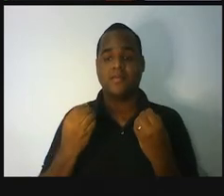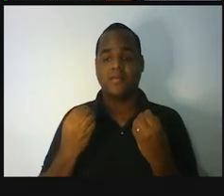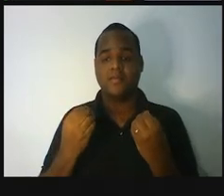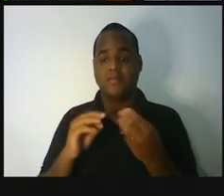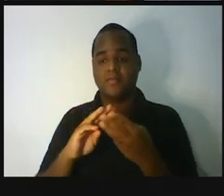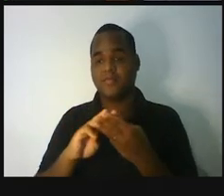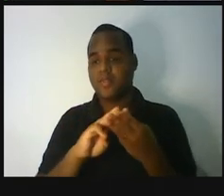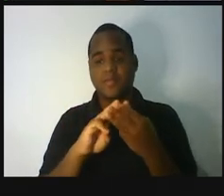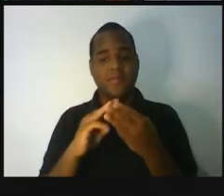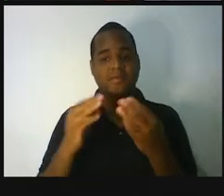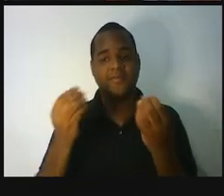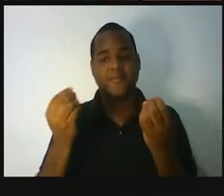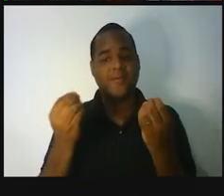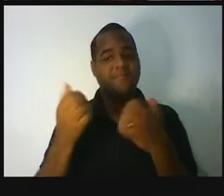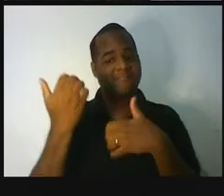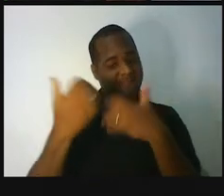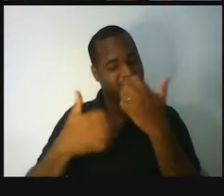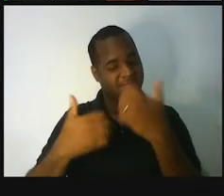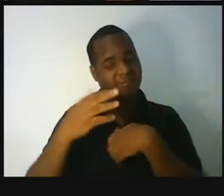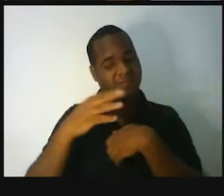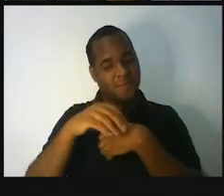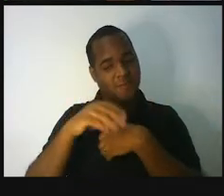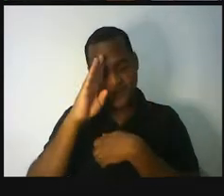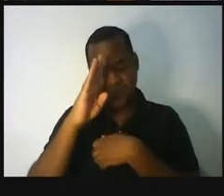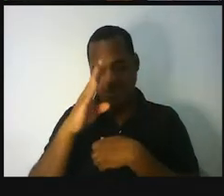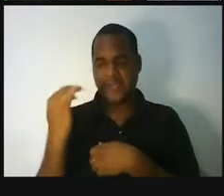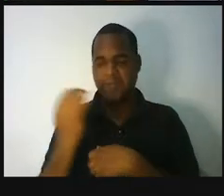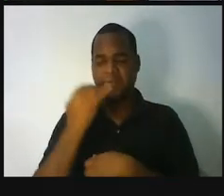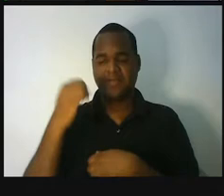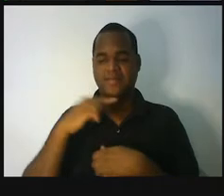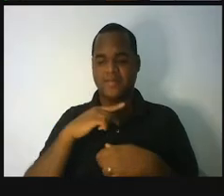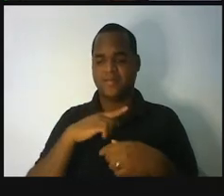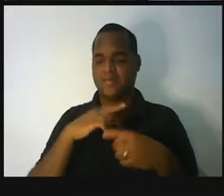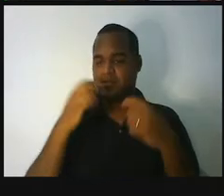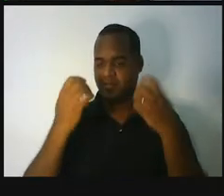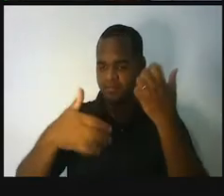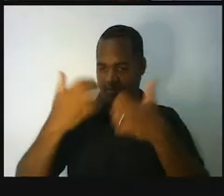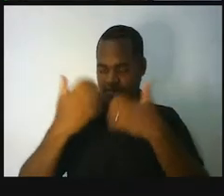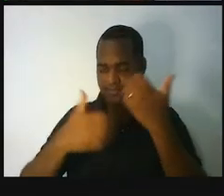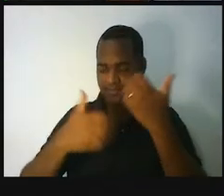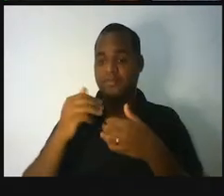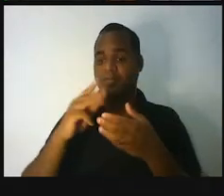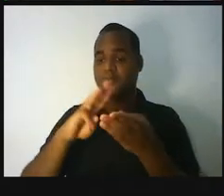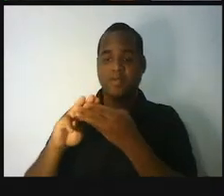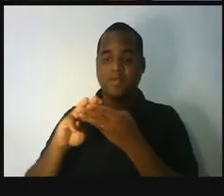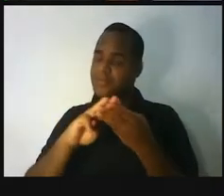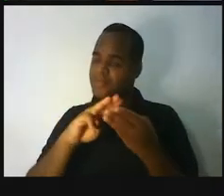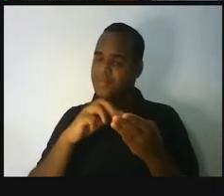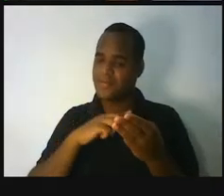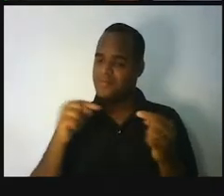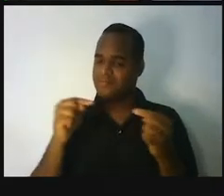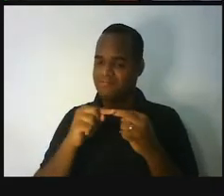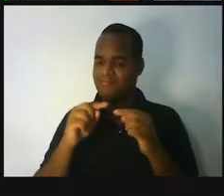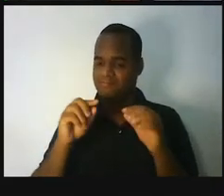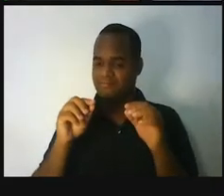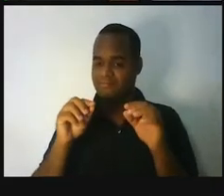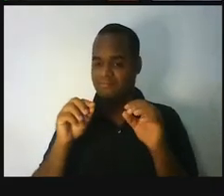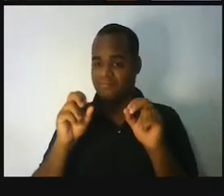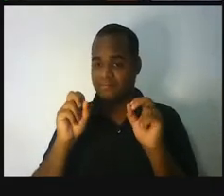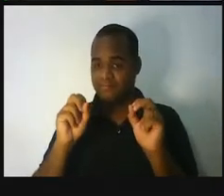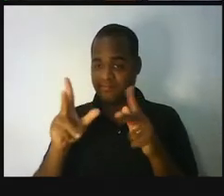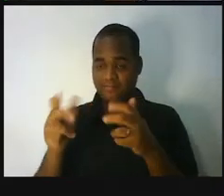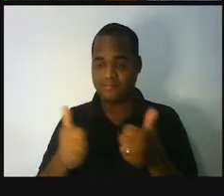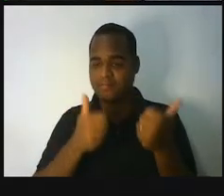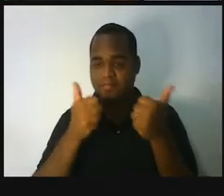Pra isso, né? A principal tarefa da matemática em nossas vidas é fazer com que a gente crie e desenvolva a nossa